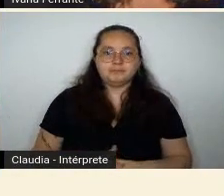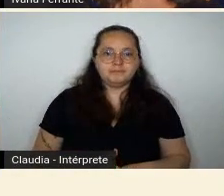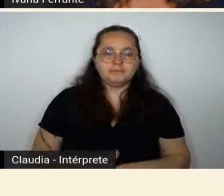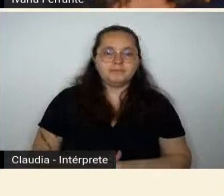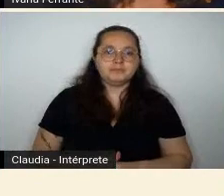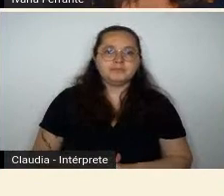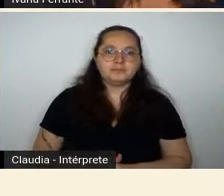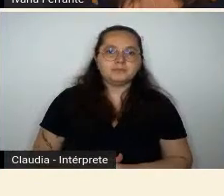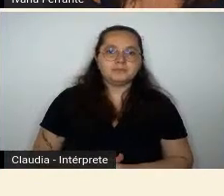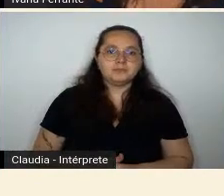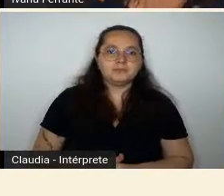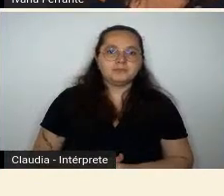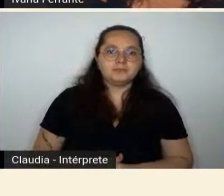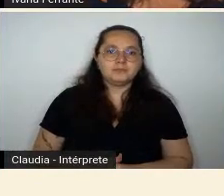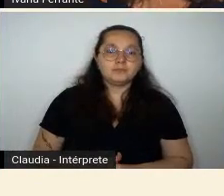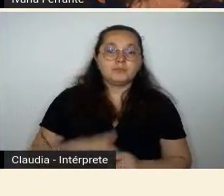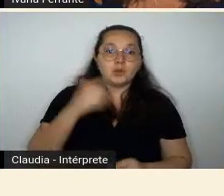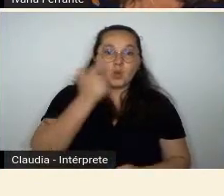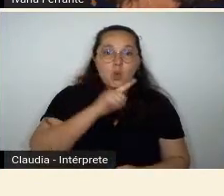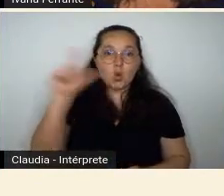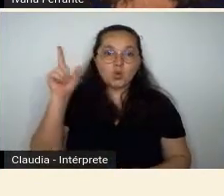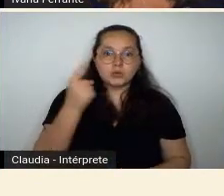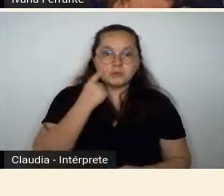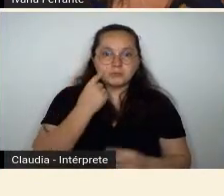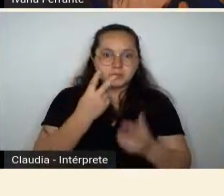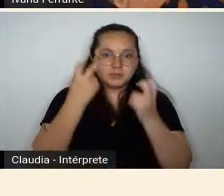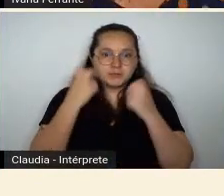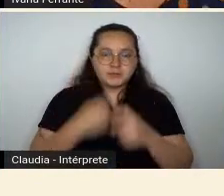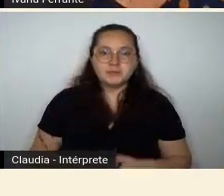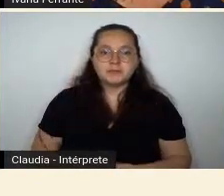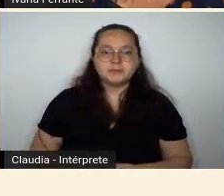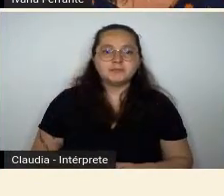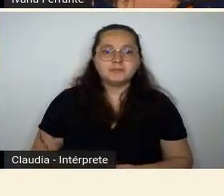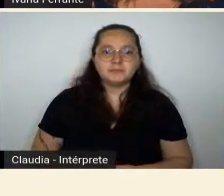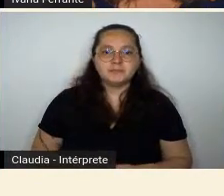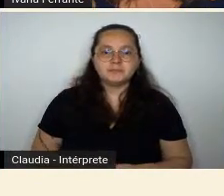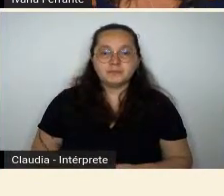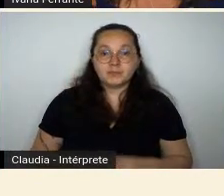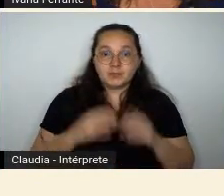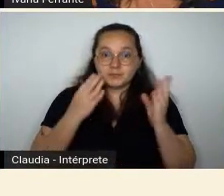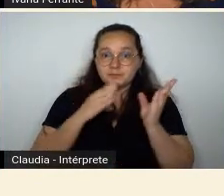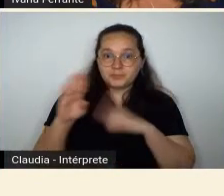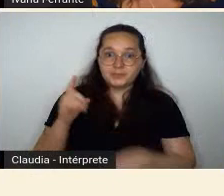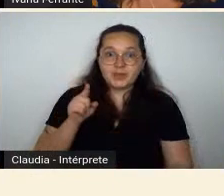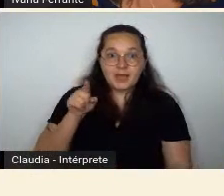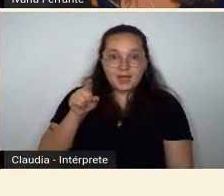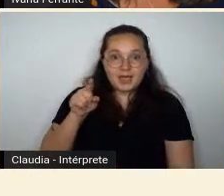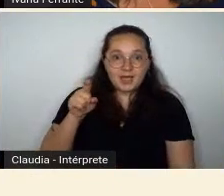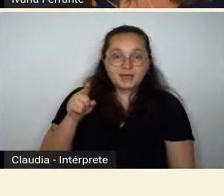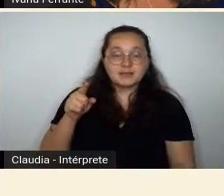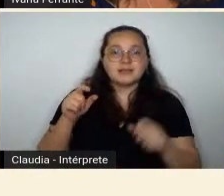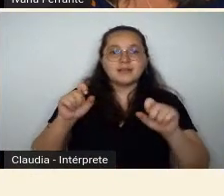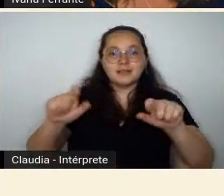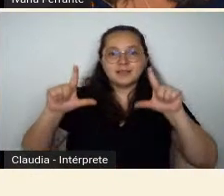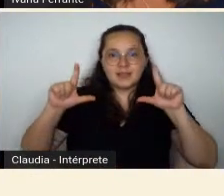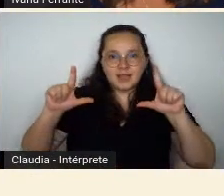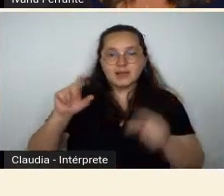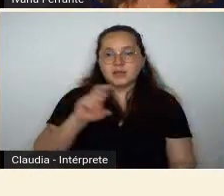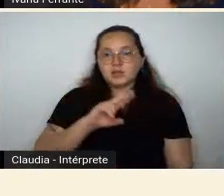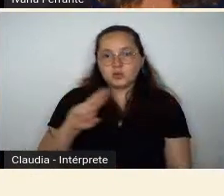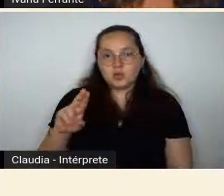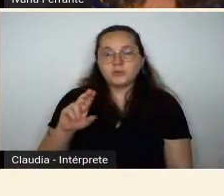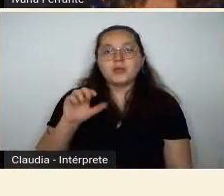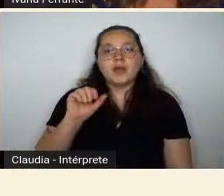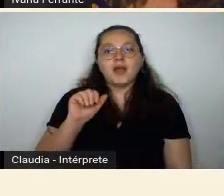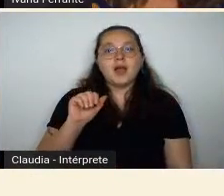Vamos passar para o próximo, só para que a gente tenha ideia. Essa tela, a sombra ou Petrópolis, ela foi, ela esteve